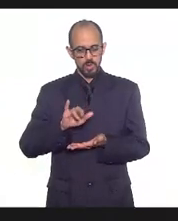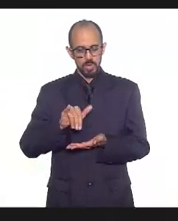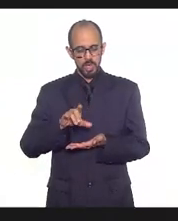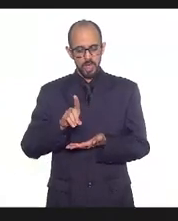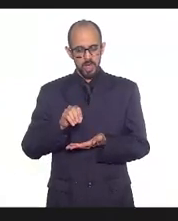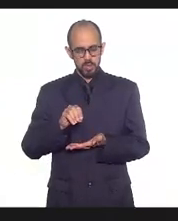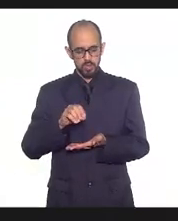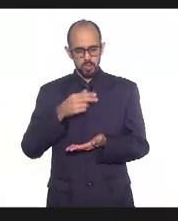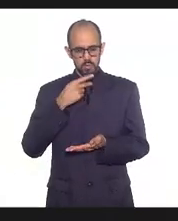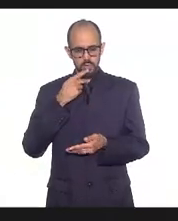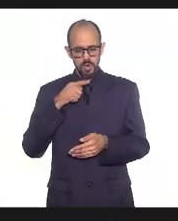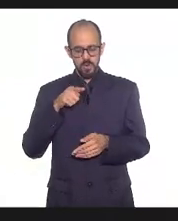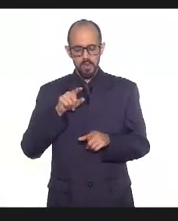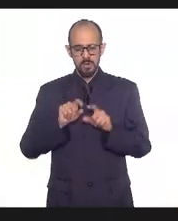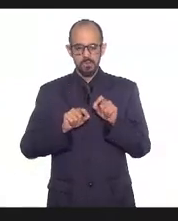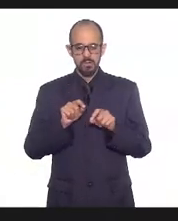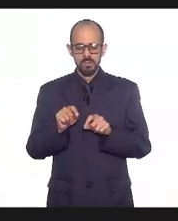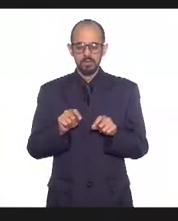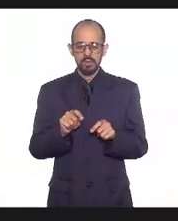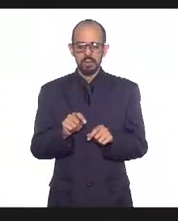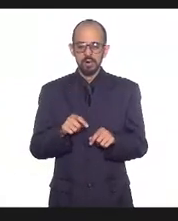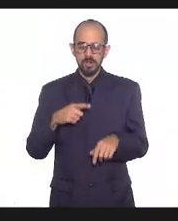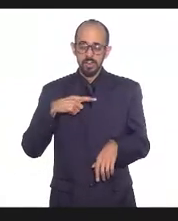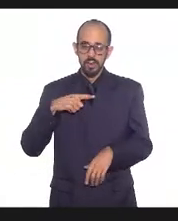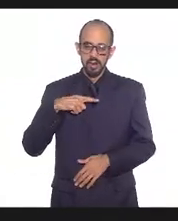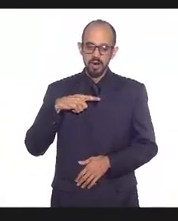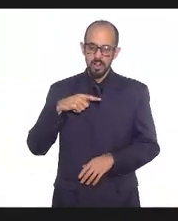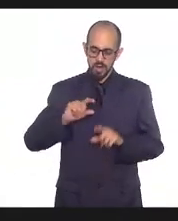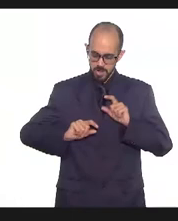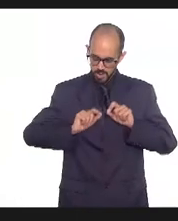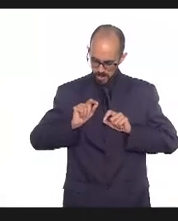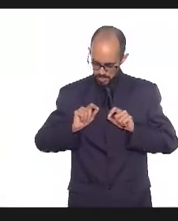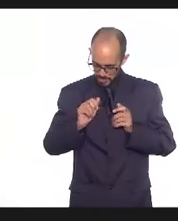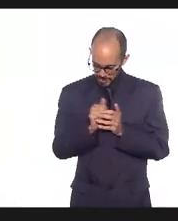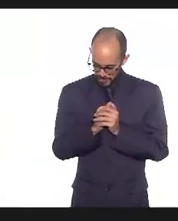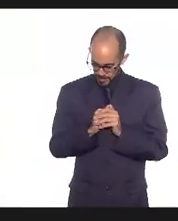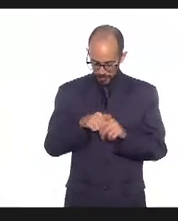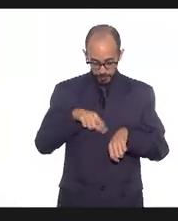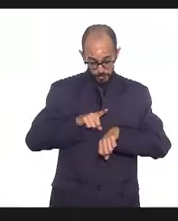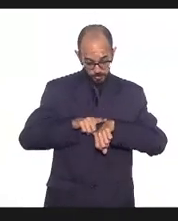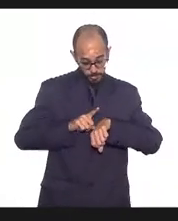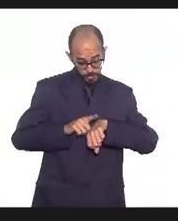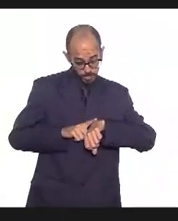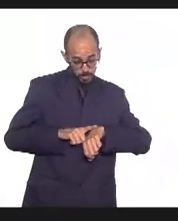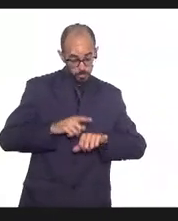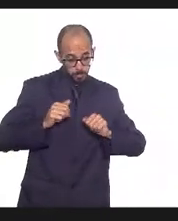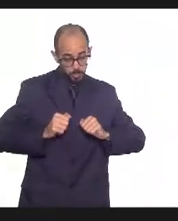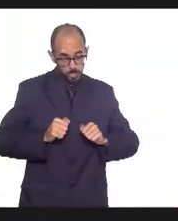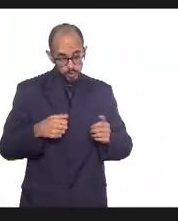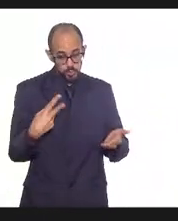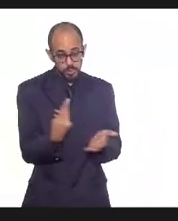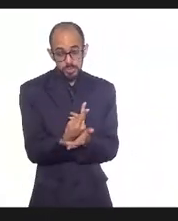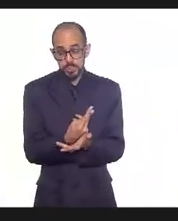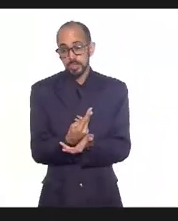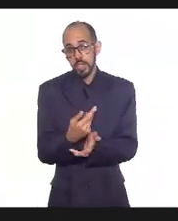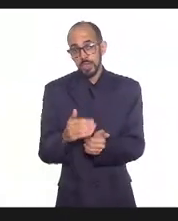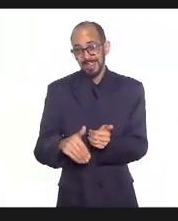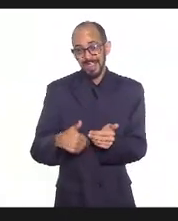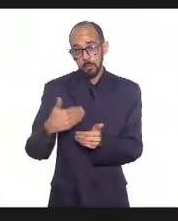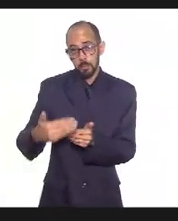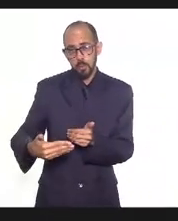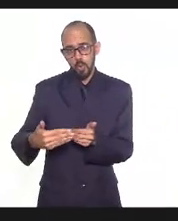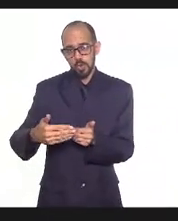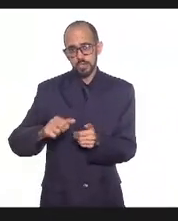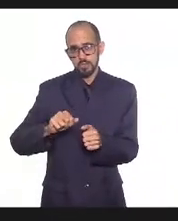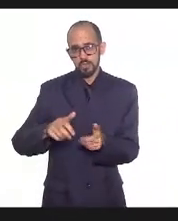Ricardo se não me engano existe uma cronicidade que pode acontecer depois dessa infecção depois